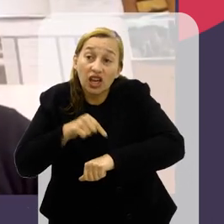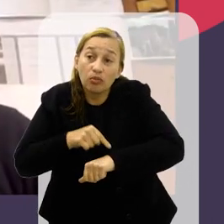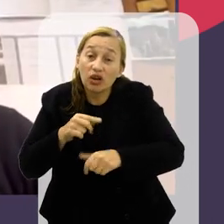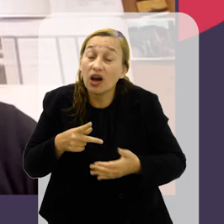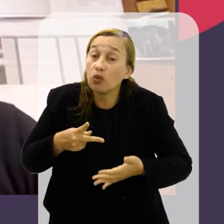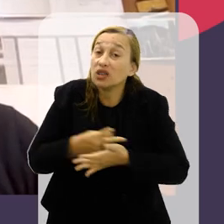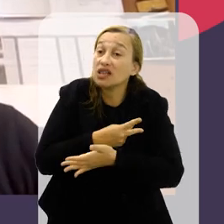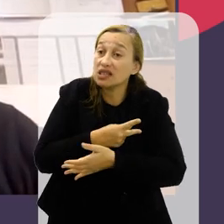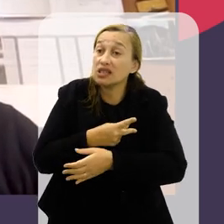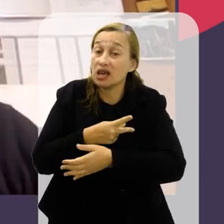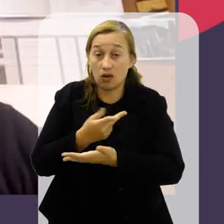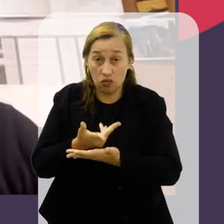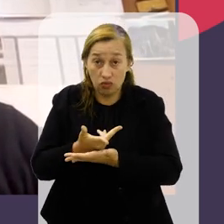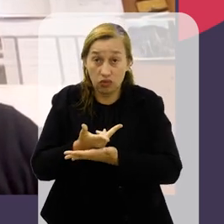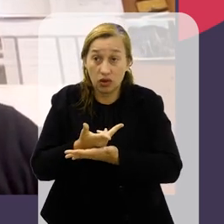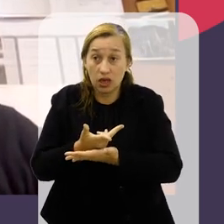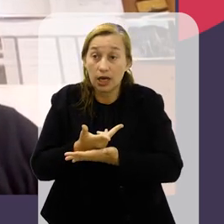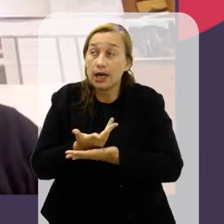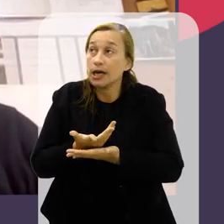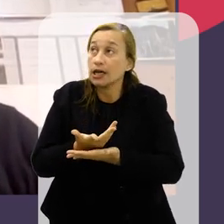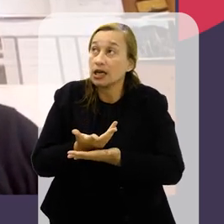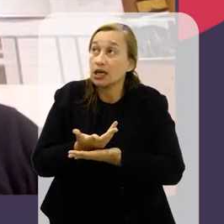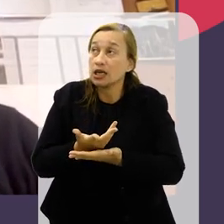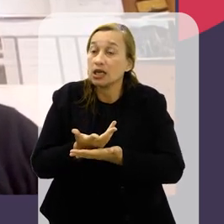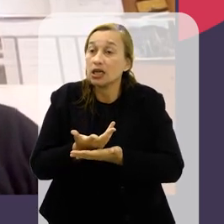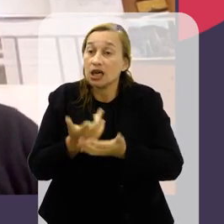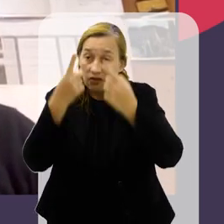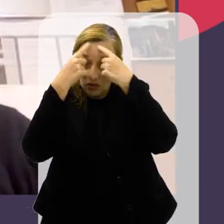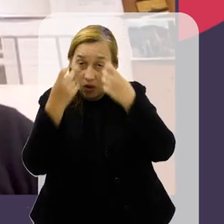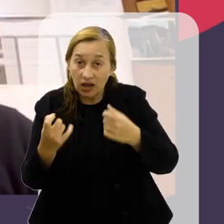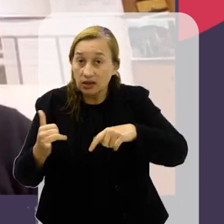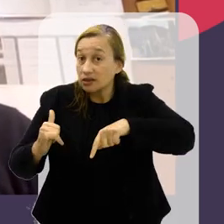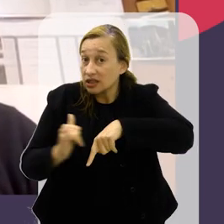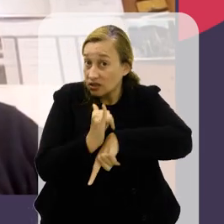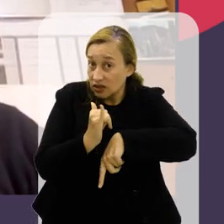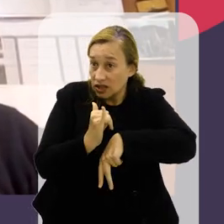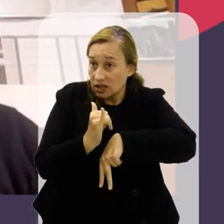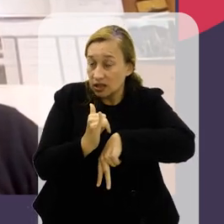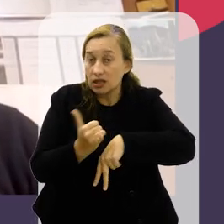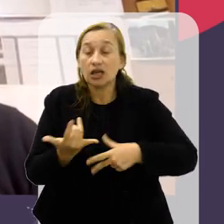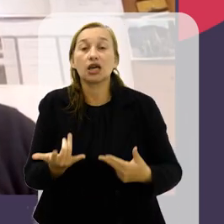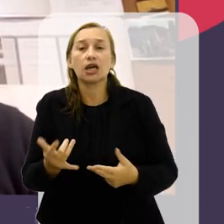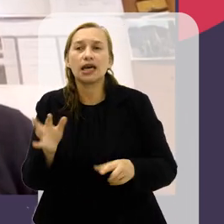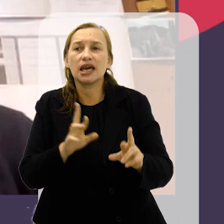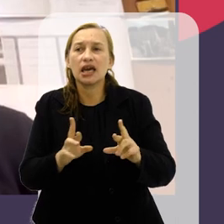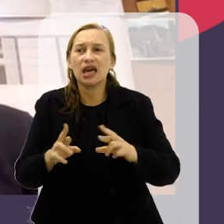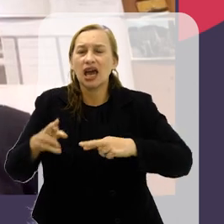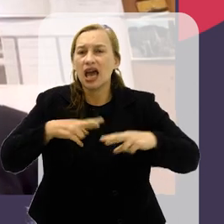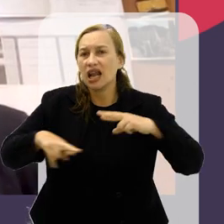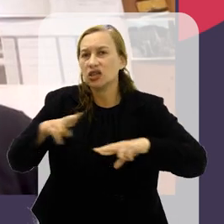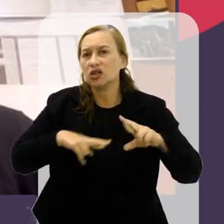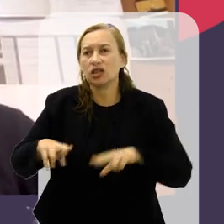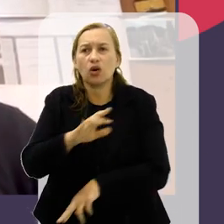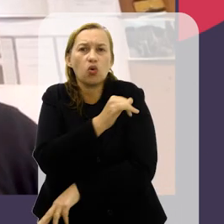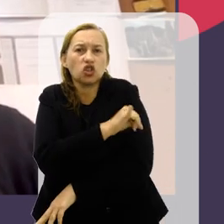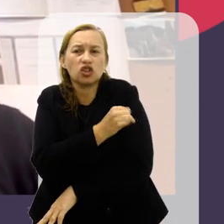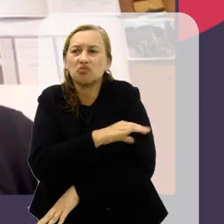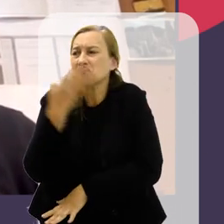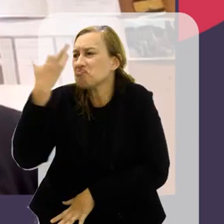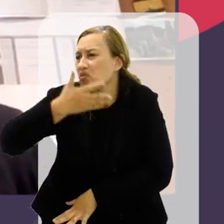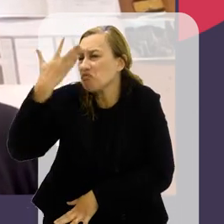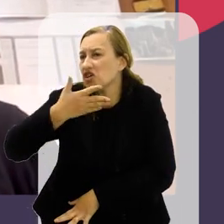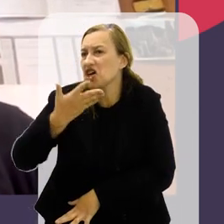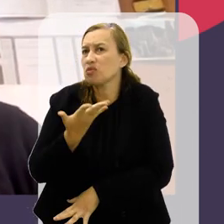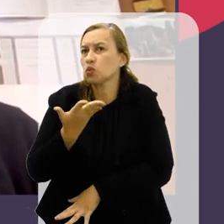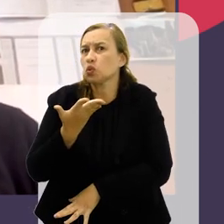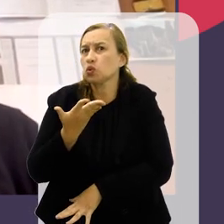em que as ocorrências aconteceram em relação às vítimas. Em relação ao Rio de Janeiro em si, nós não